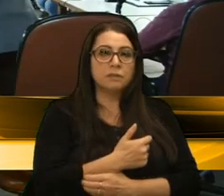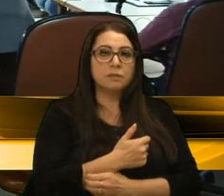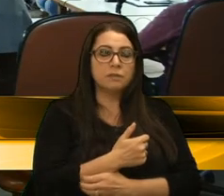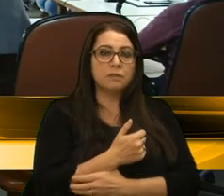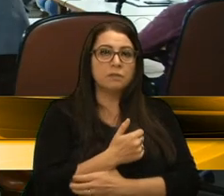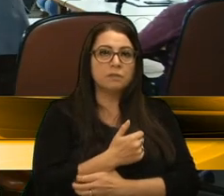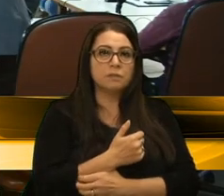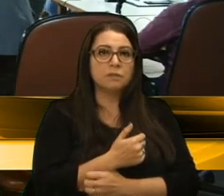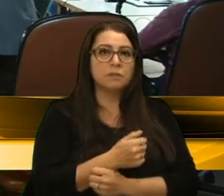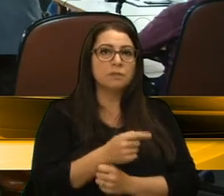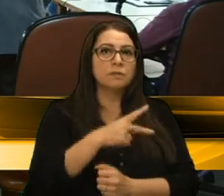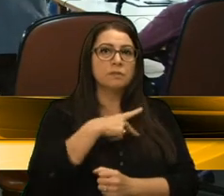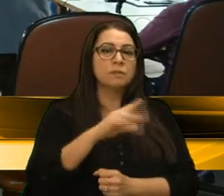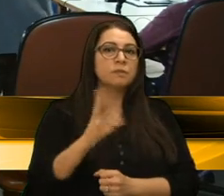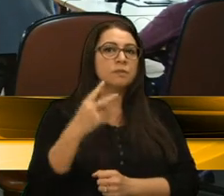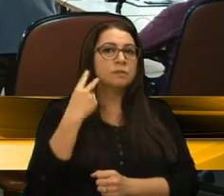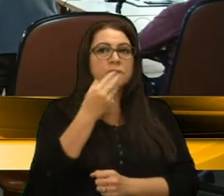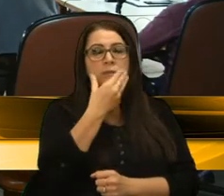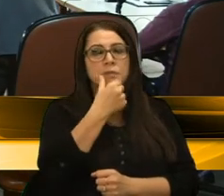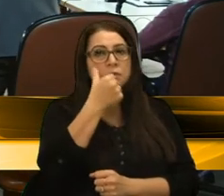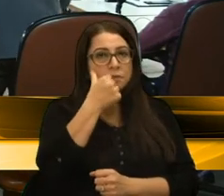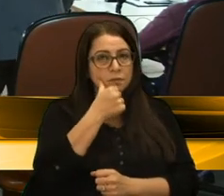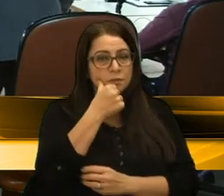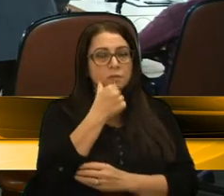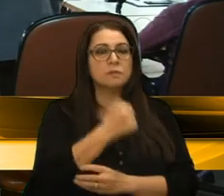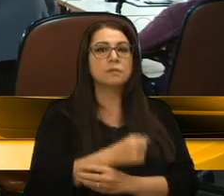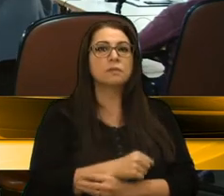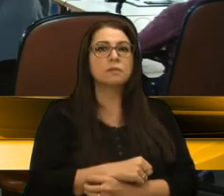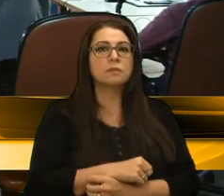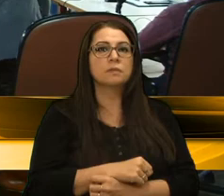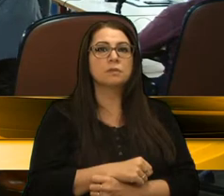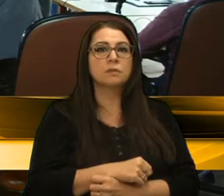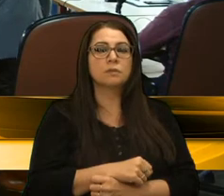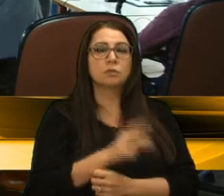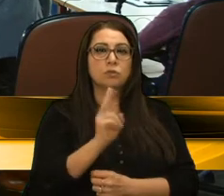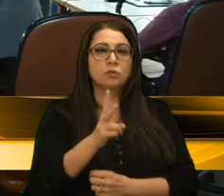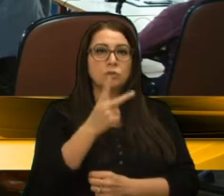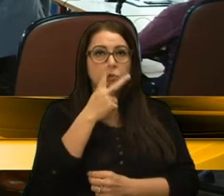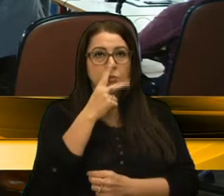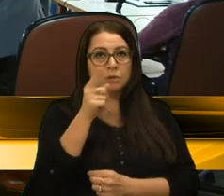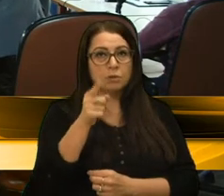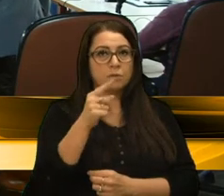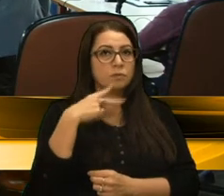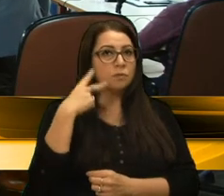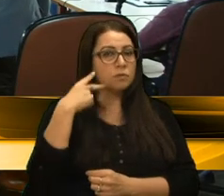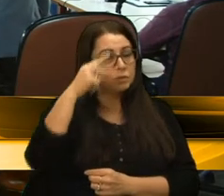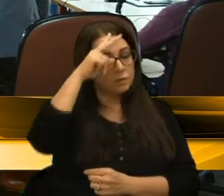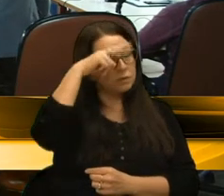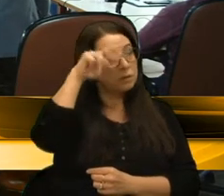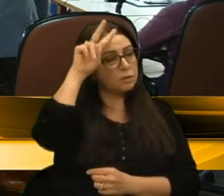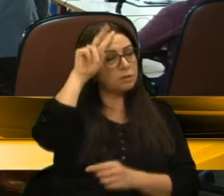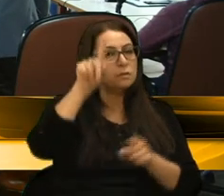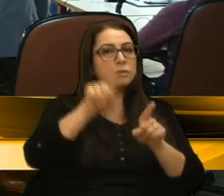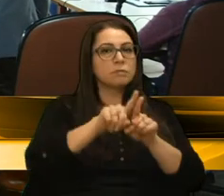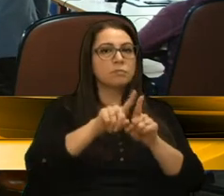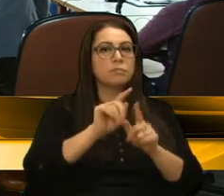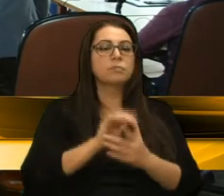Senhor presidente, senhores e senhores vereadores, seguindo a mesma linha do colega vereador Edson, também